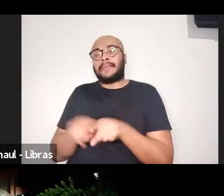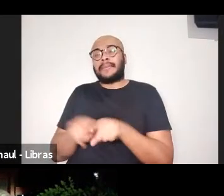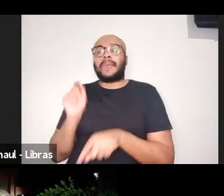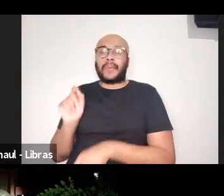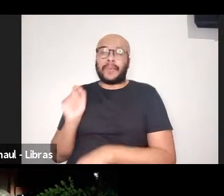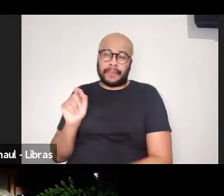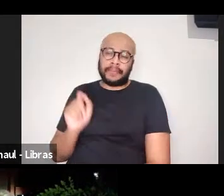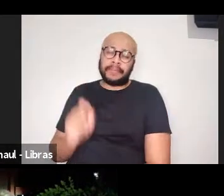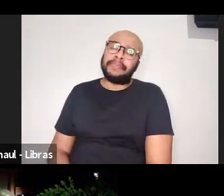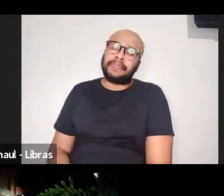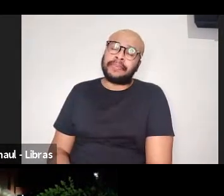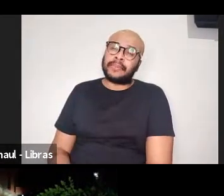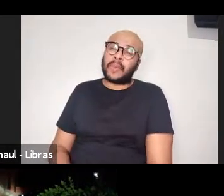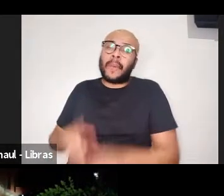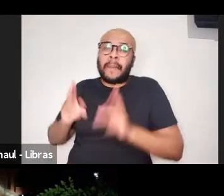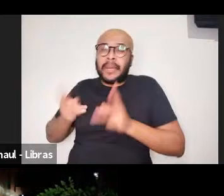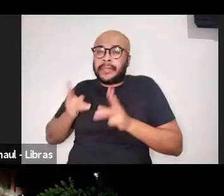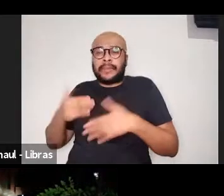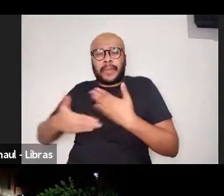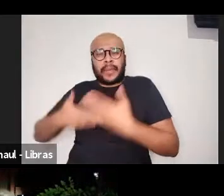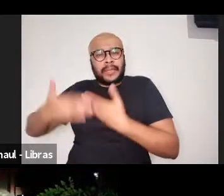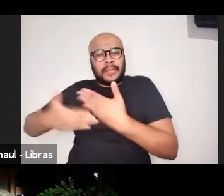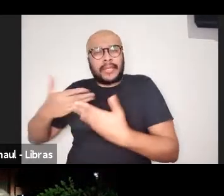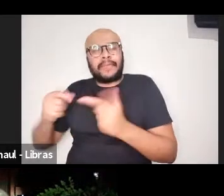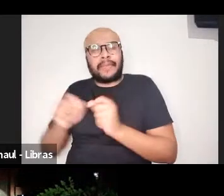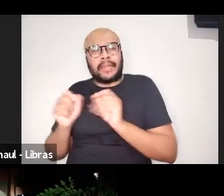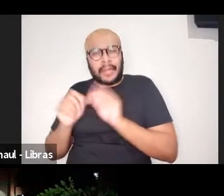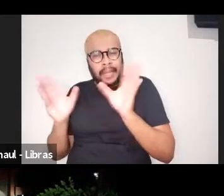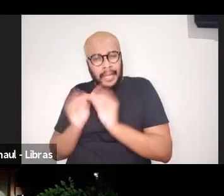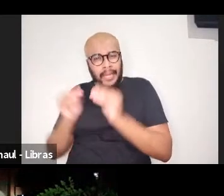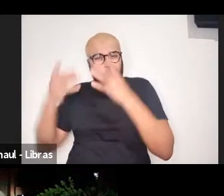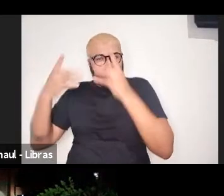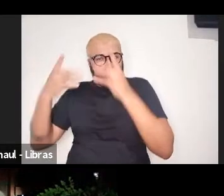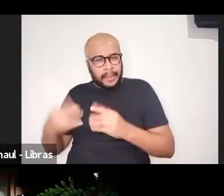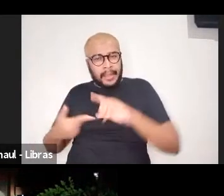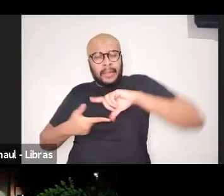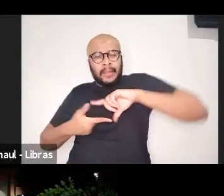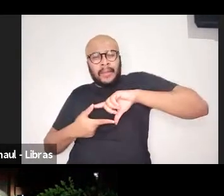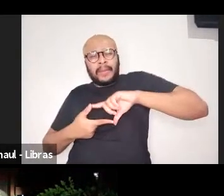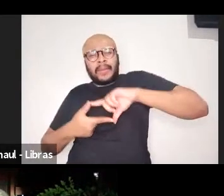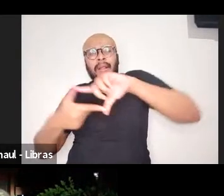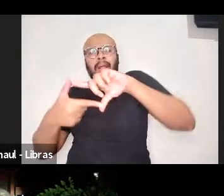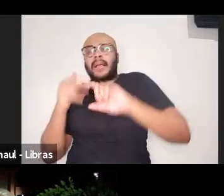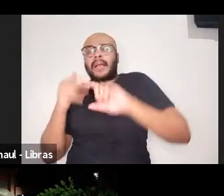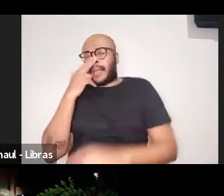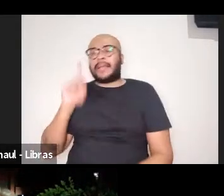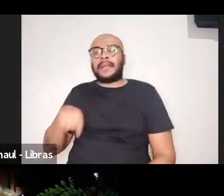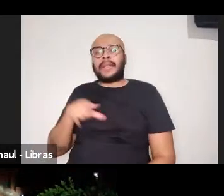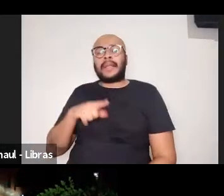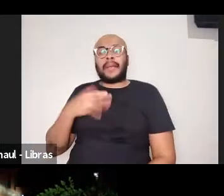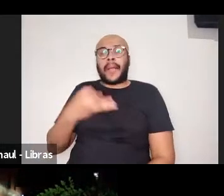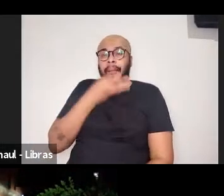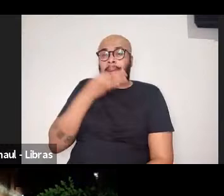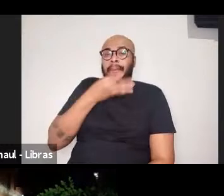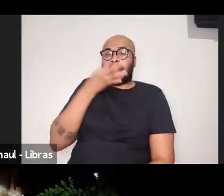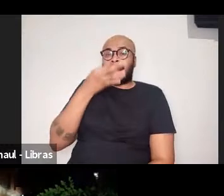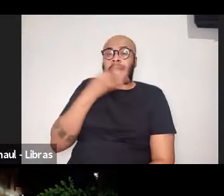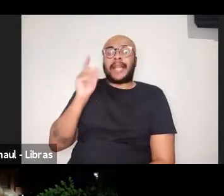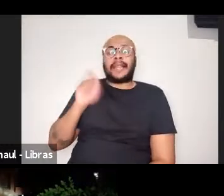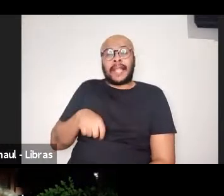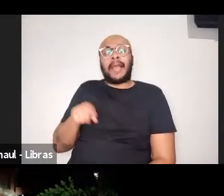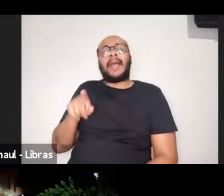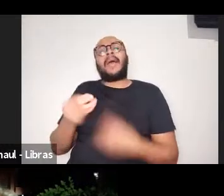no próprio processo da resenha de um clássico, cabem os comentários no sentido de